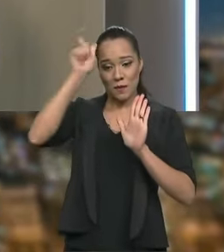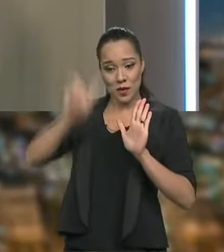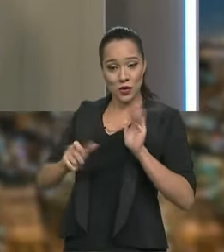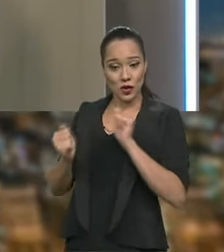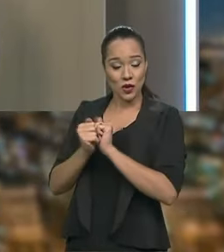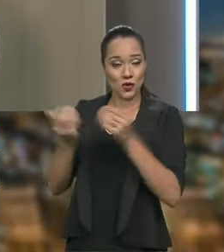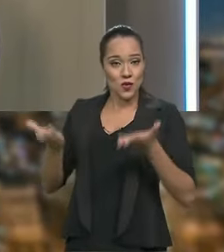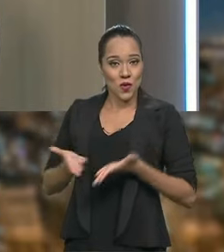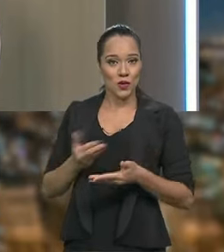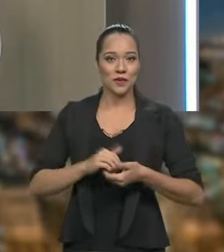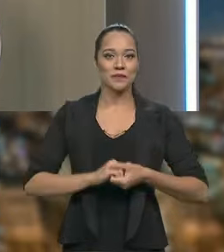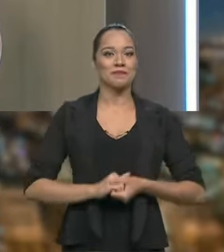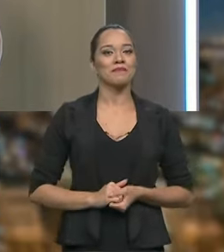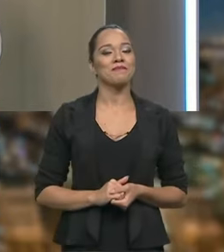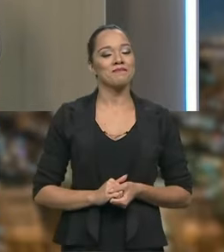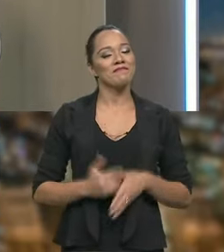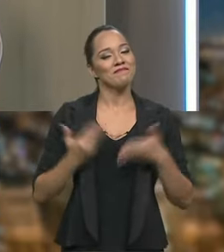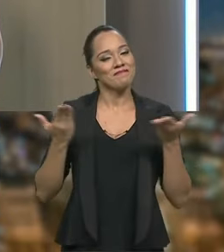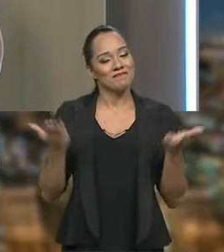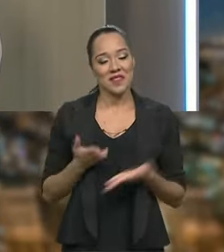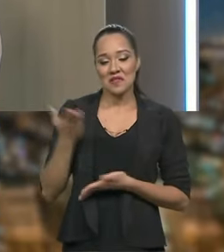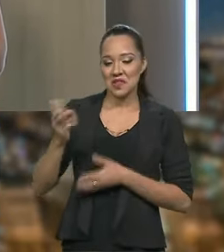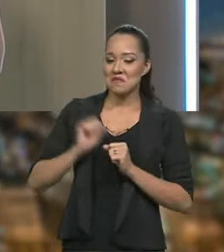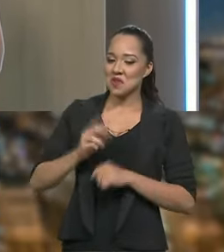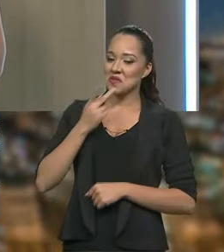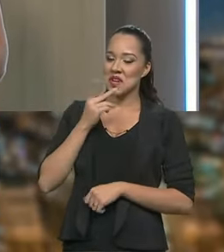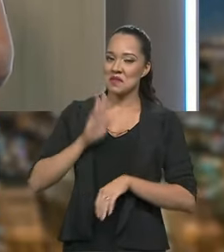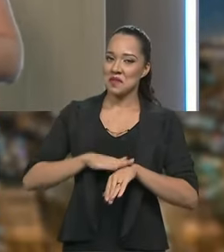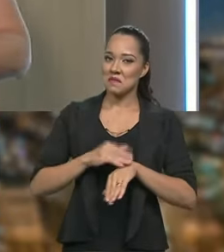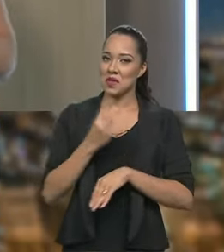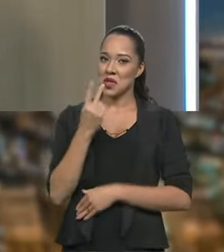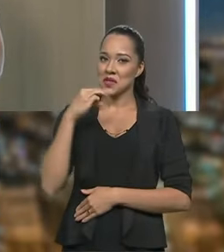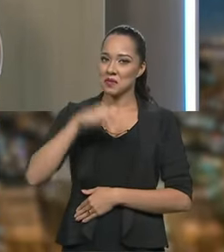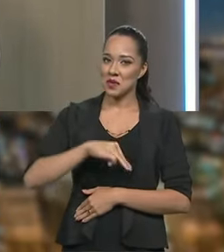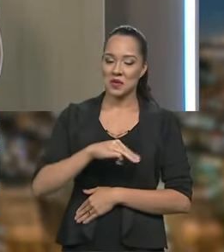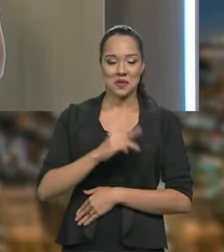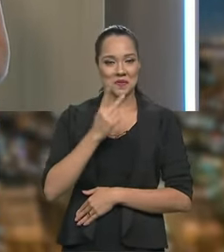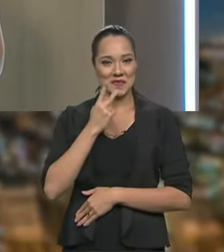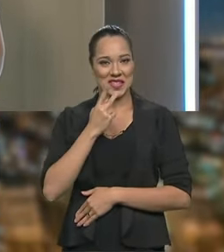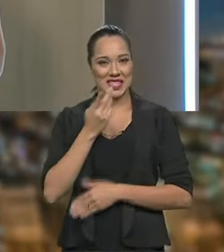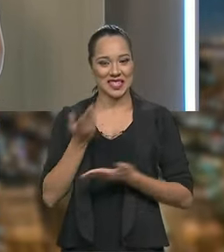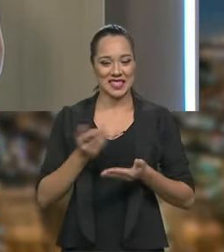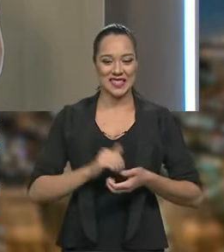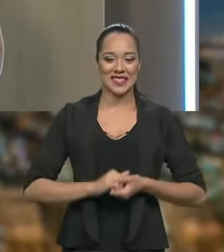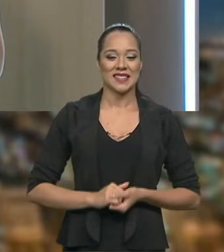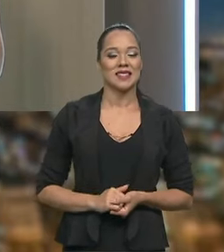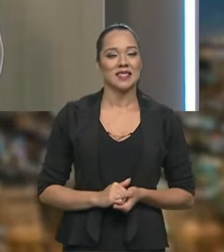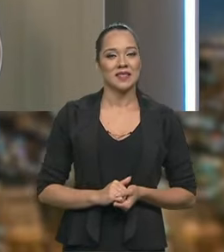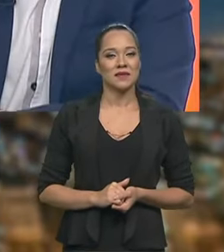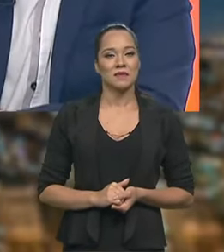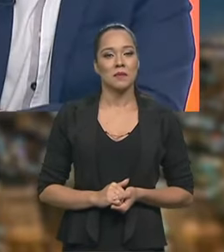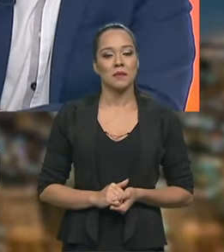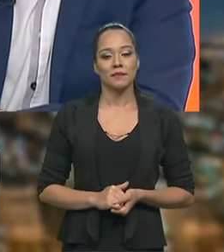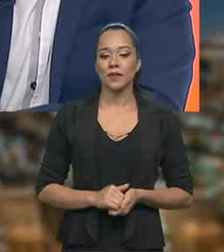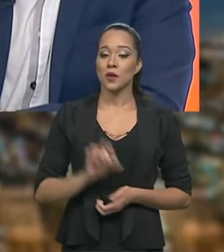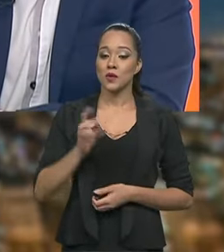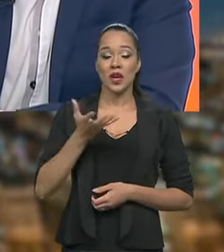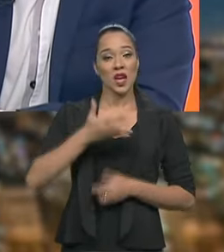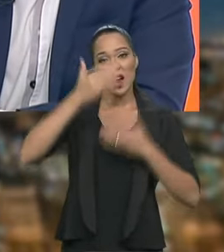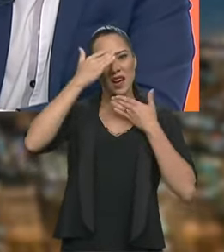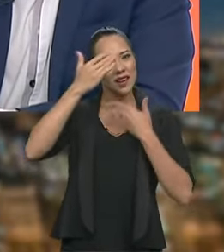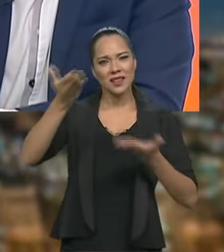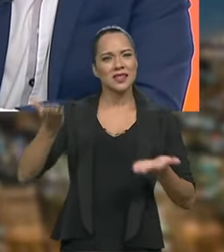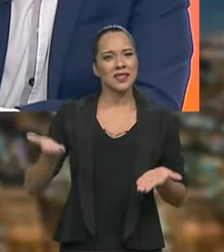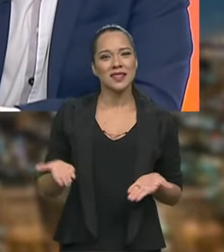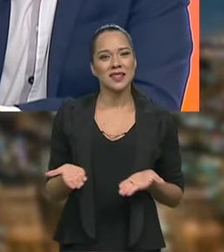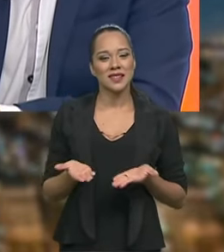aqui com a gente hoje. Bom, Nelson, você pode agora falar por mais dois minutos, dando suas considerações. Eu só quero agradecer mesmo